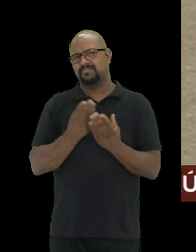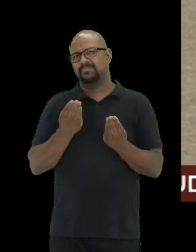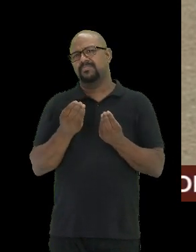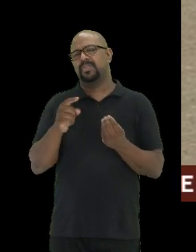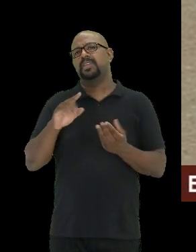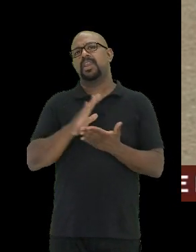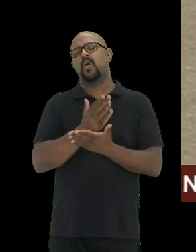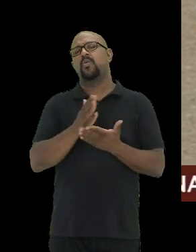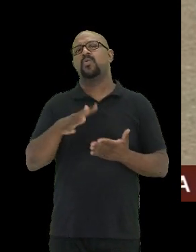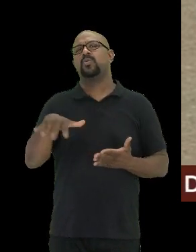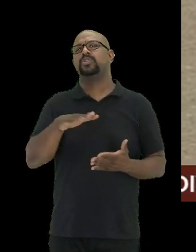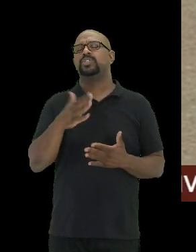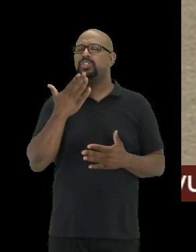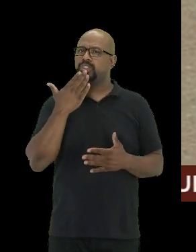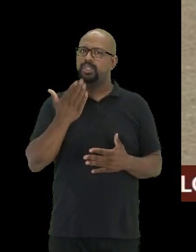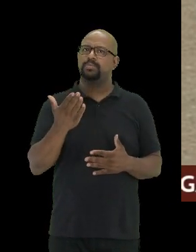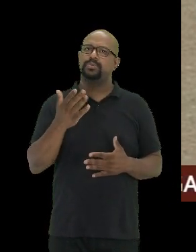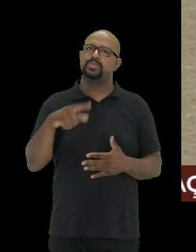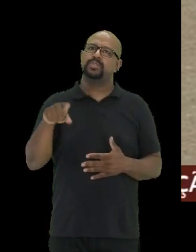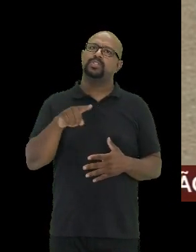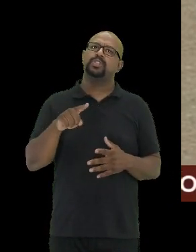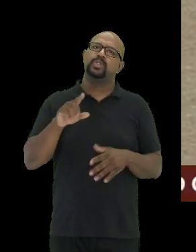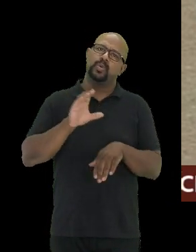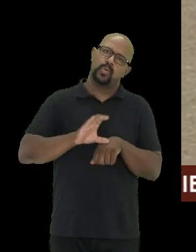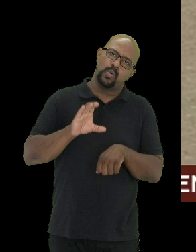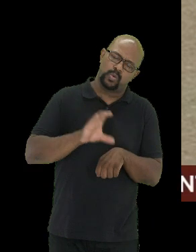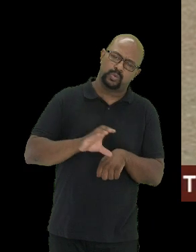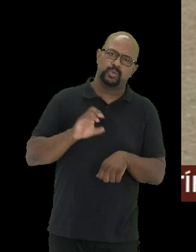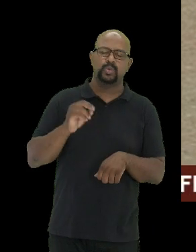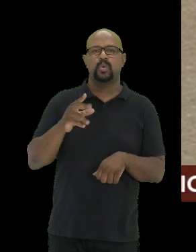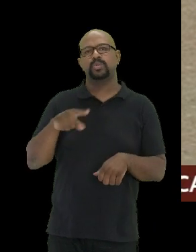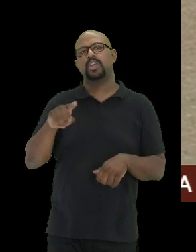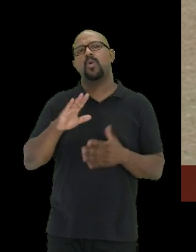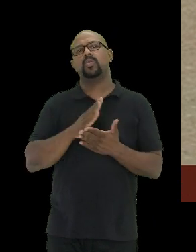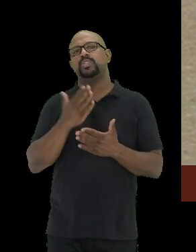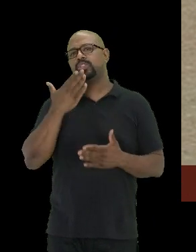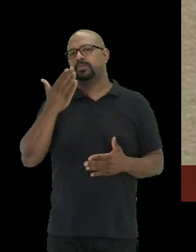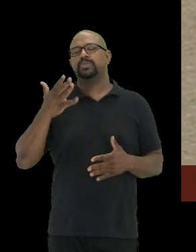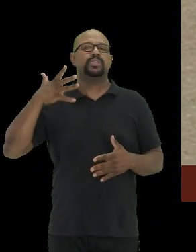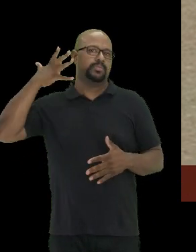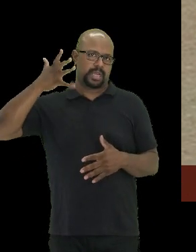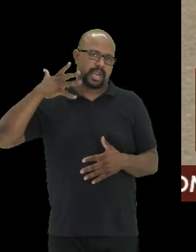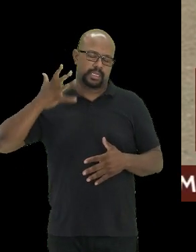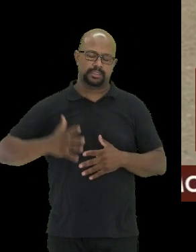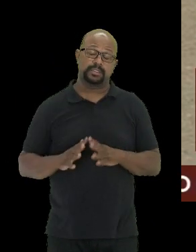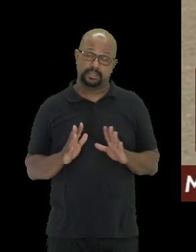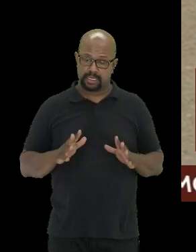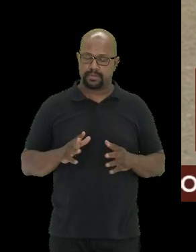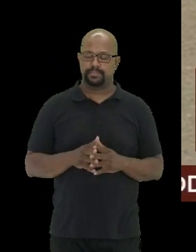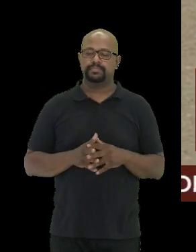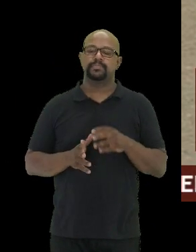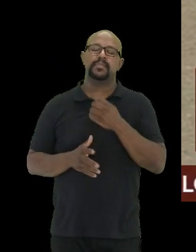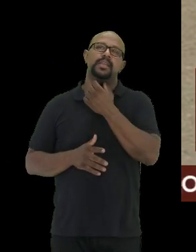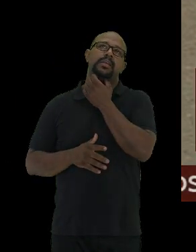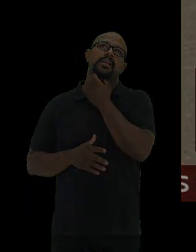determinados tipos de cursos ou de determinados tipos de palestra. Tchau!